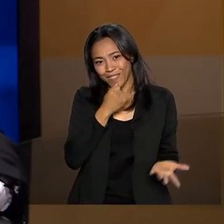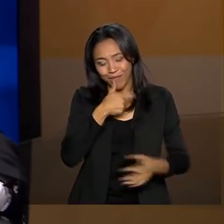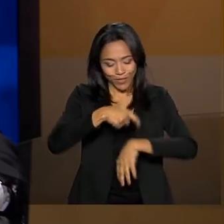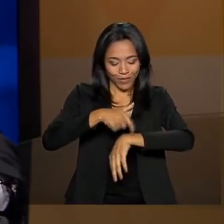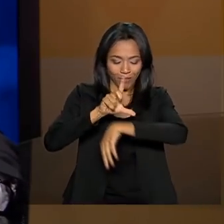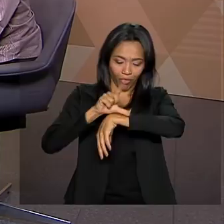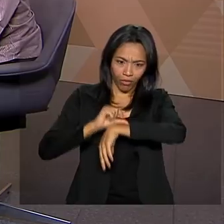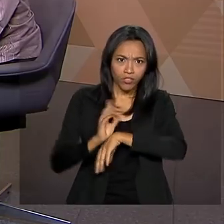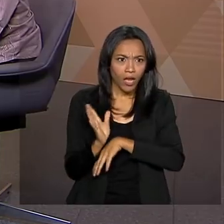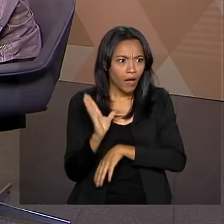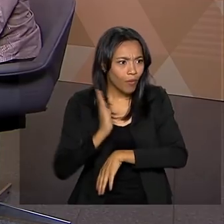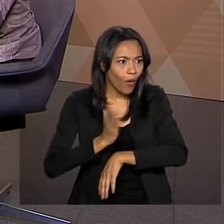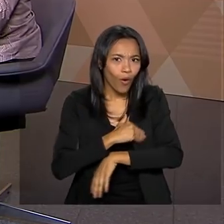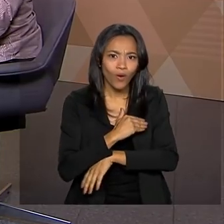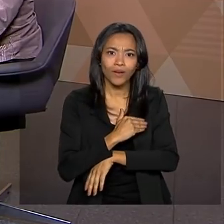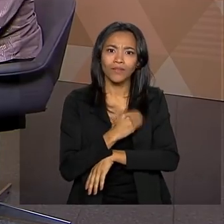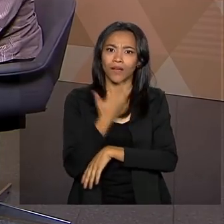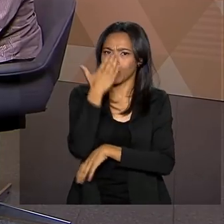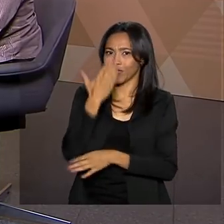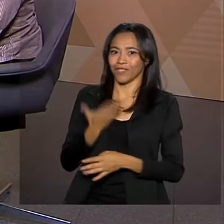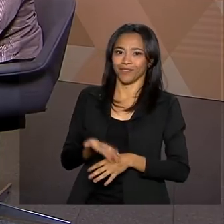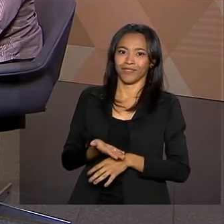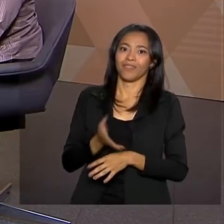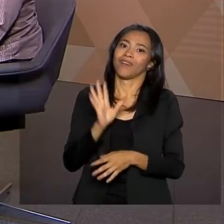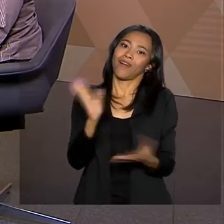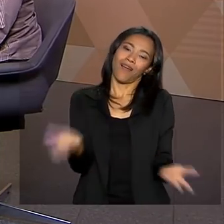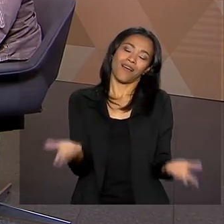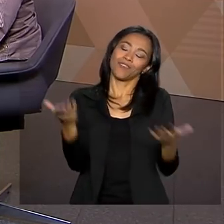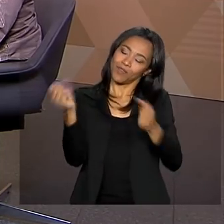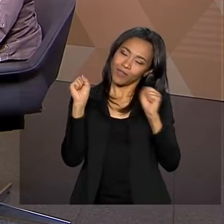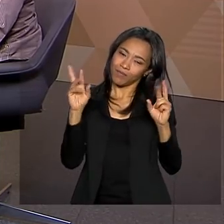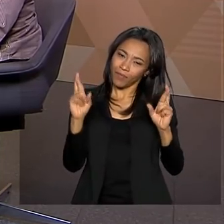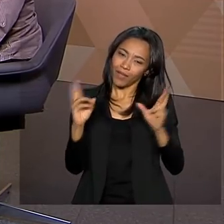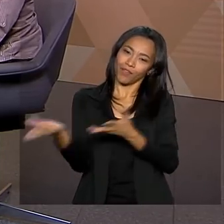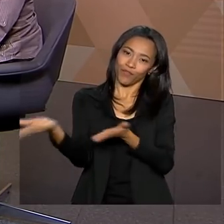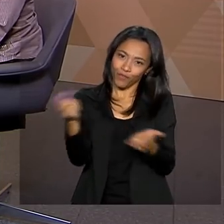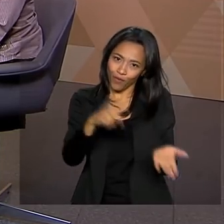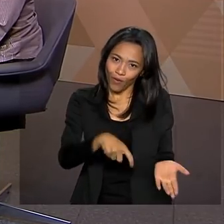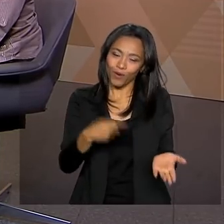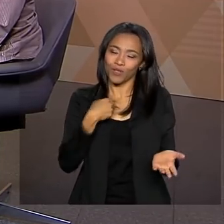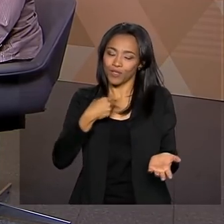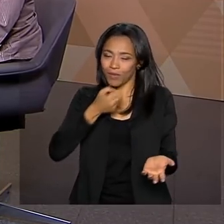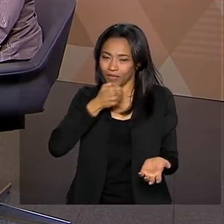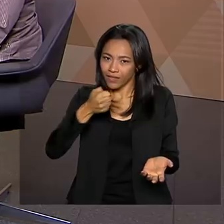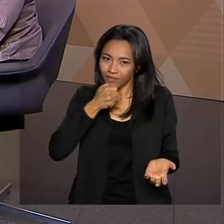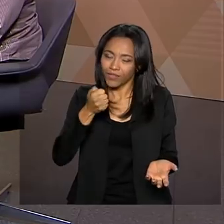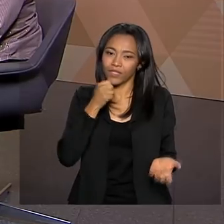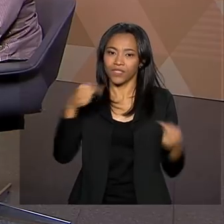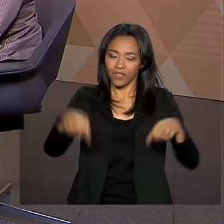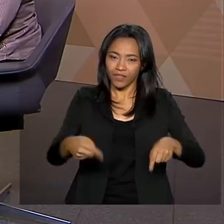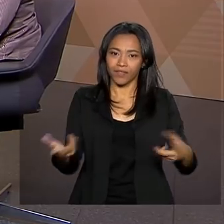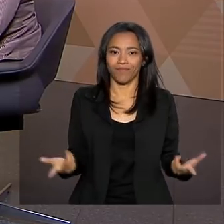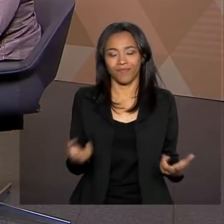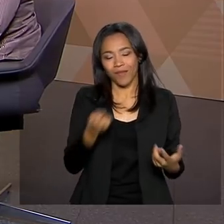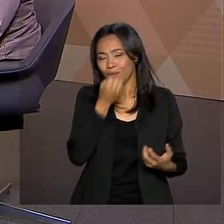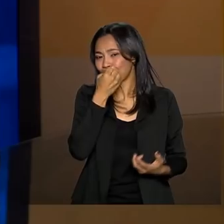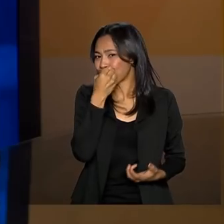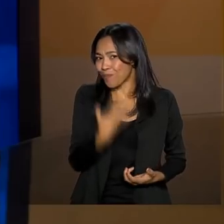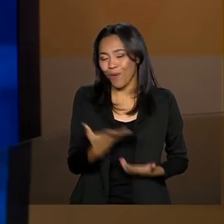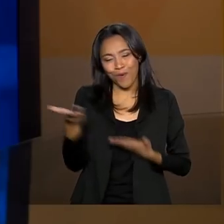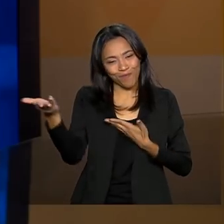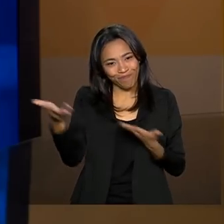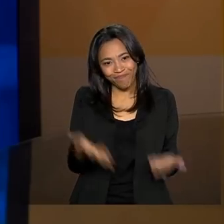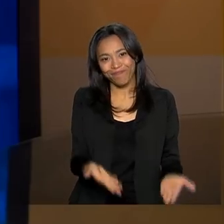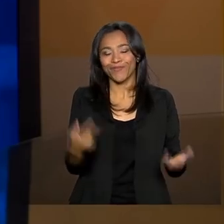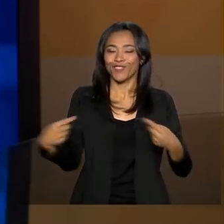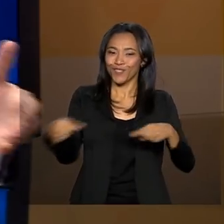nosso tempo está acabando. Já acabou? Volte em outras oportunidades a conversar com a gente aqui no Brasil em Pauta. É muito bom tê-la